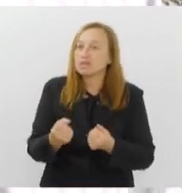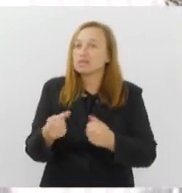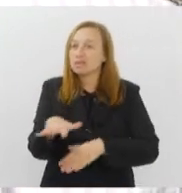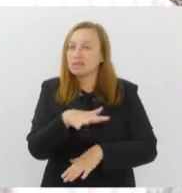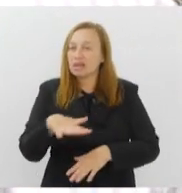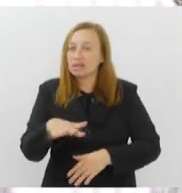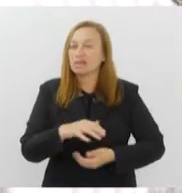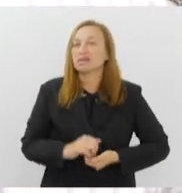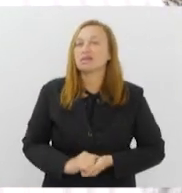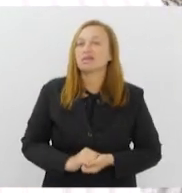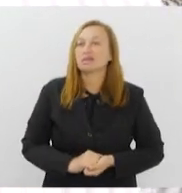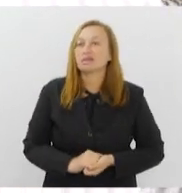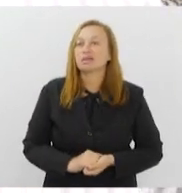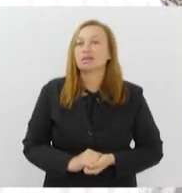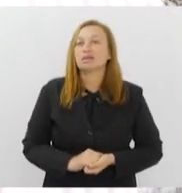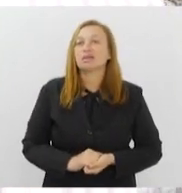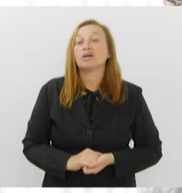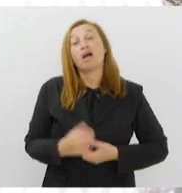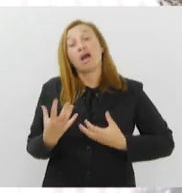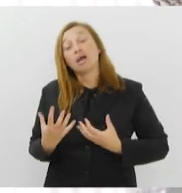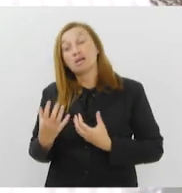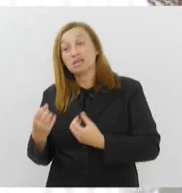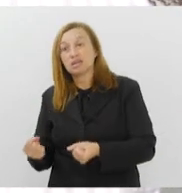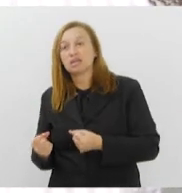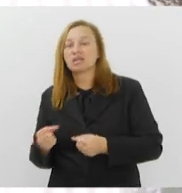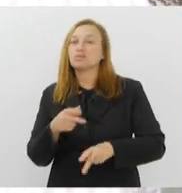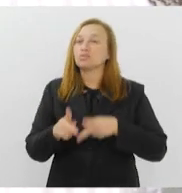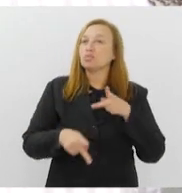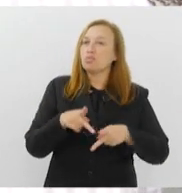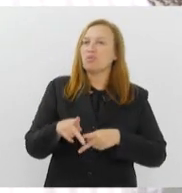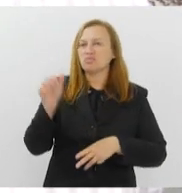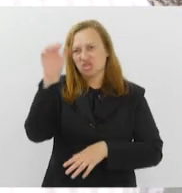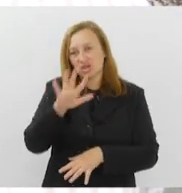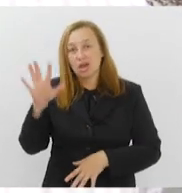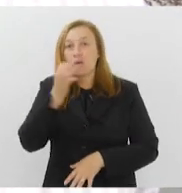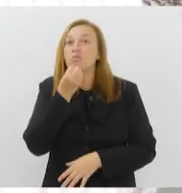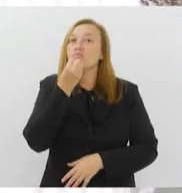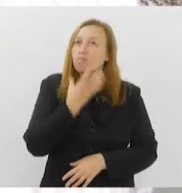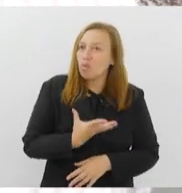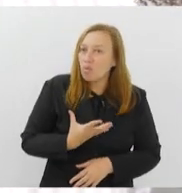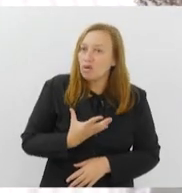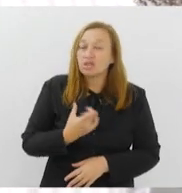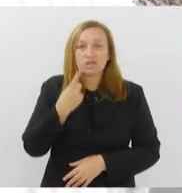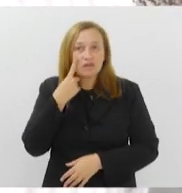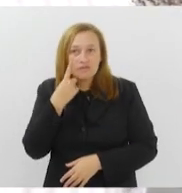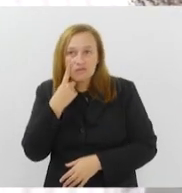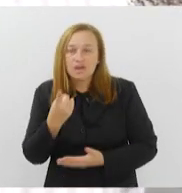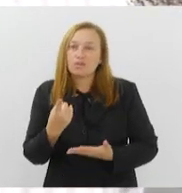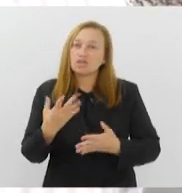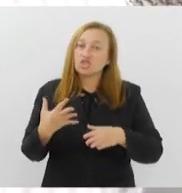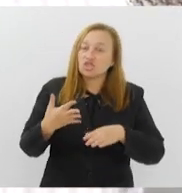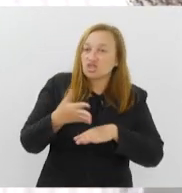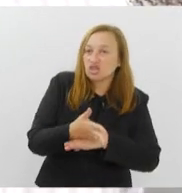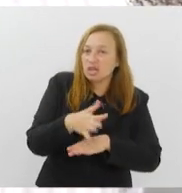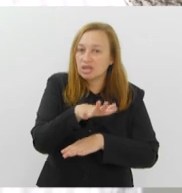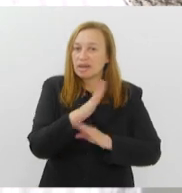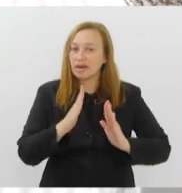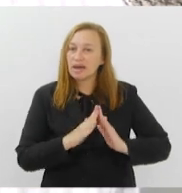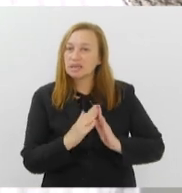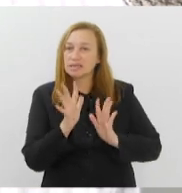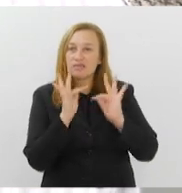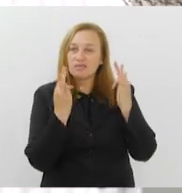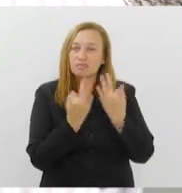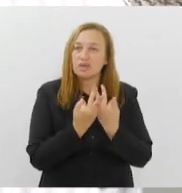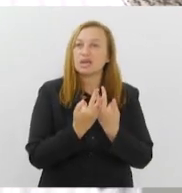de atuação? Bem, a aceitação da população em geral é muito boa. A gente vê que quando a gente chega na casa de uma família